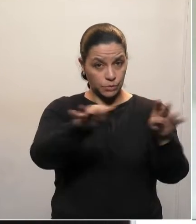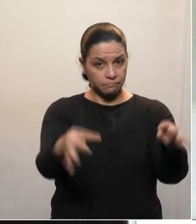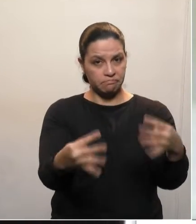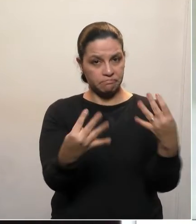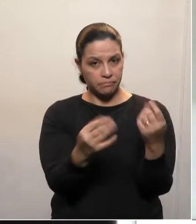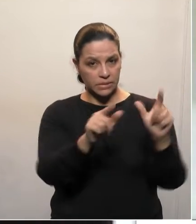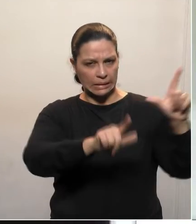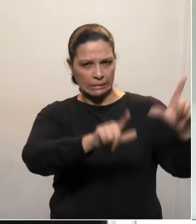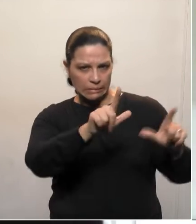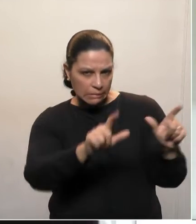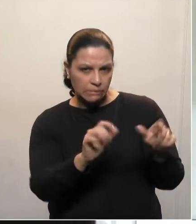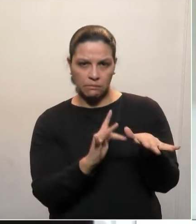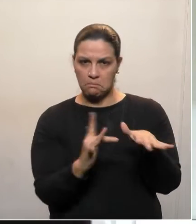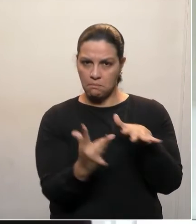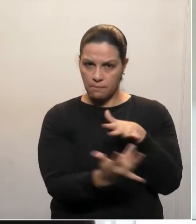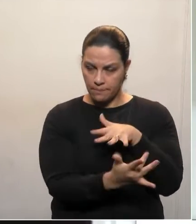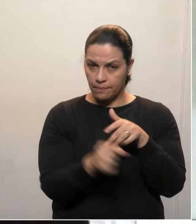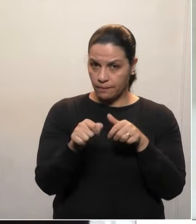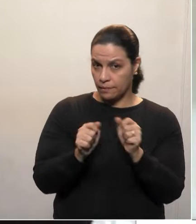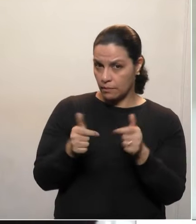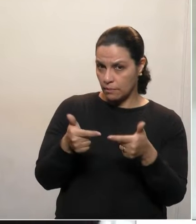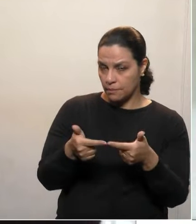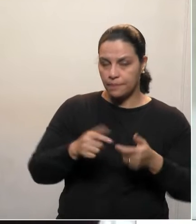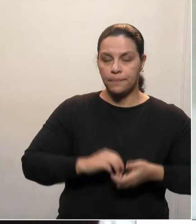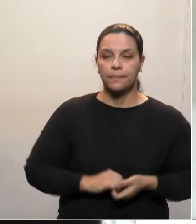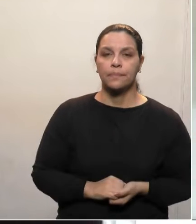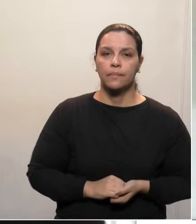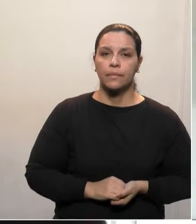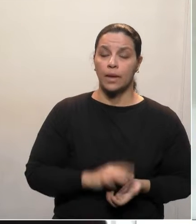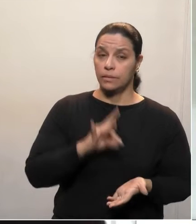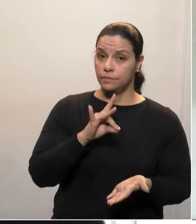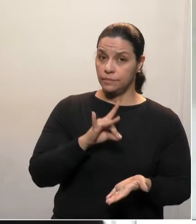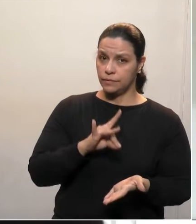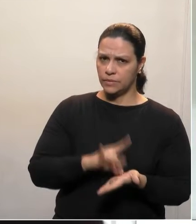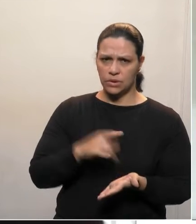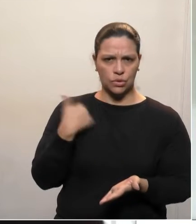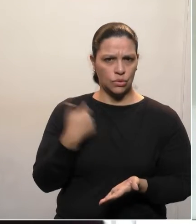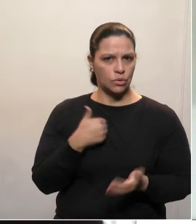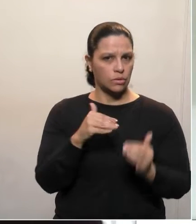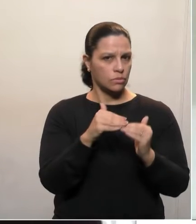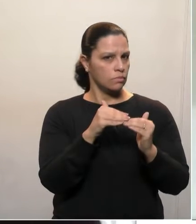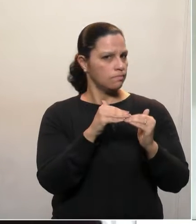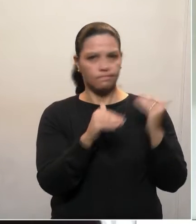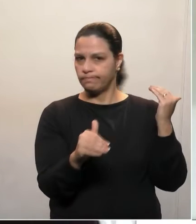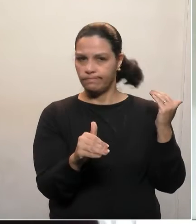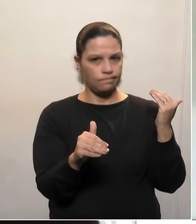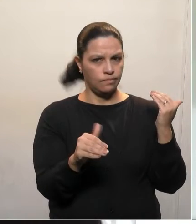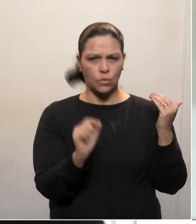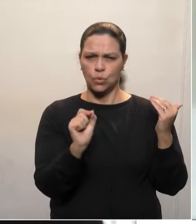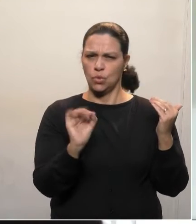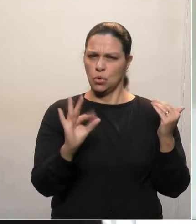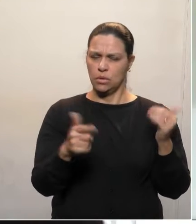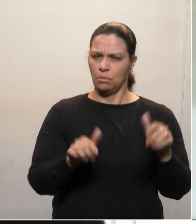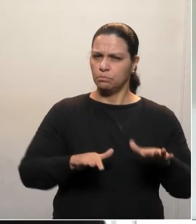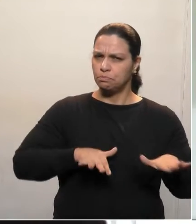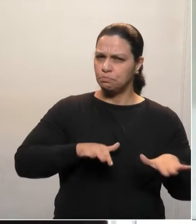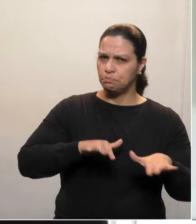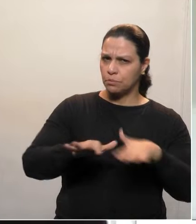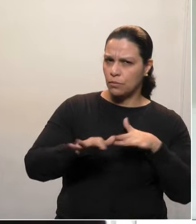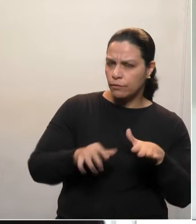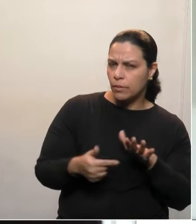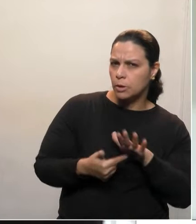sessão. De fato, não podemos concordar com manifestação